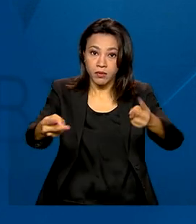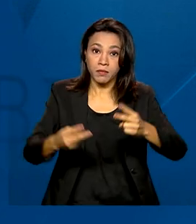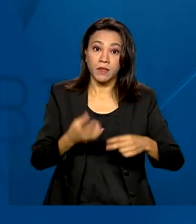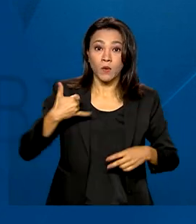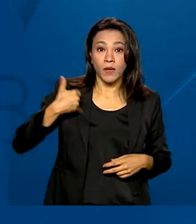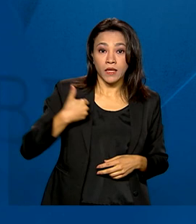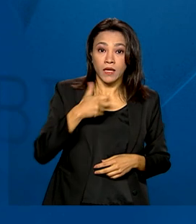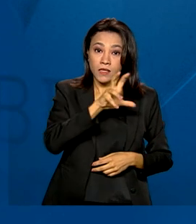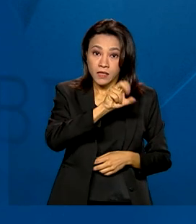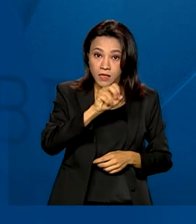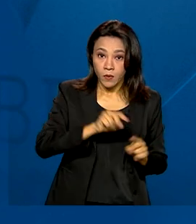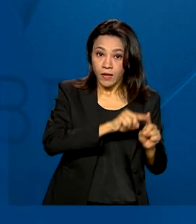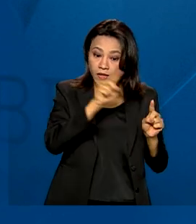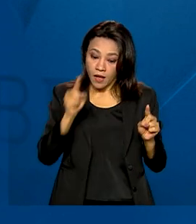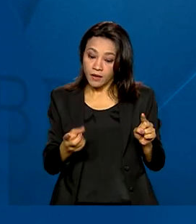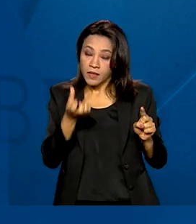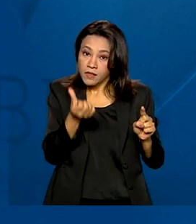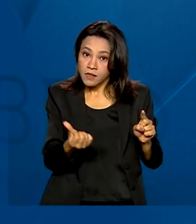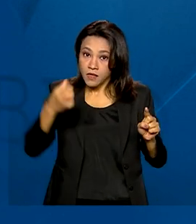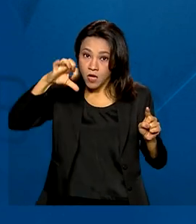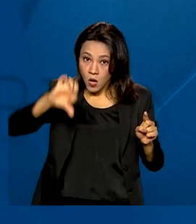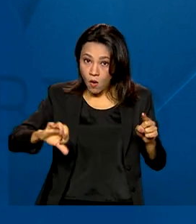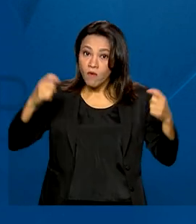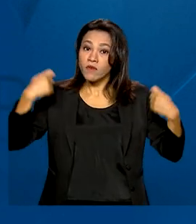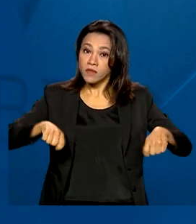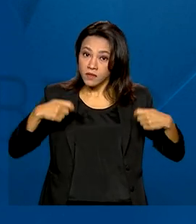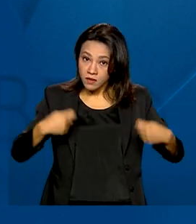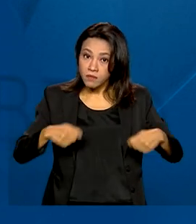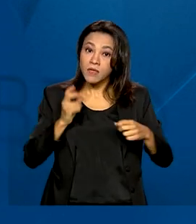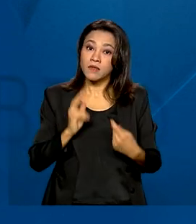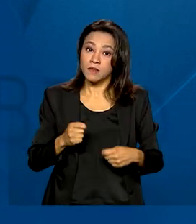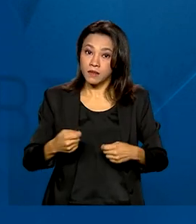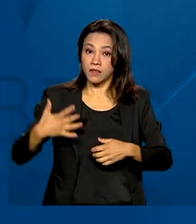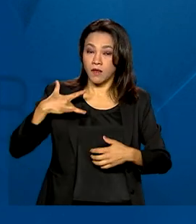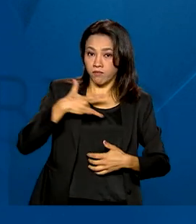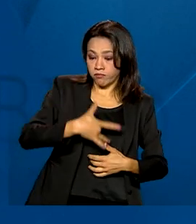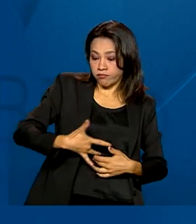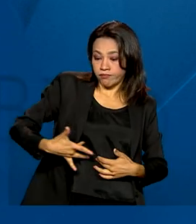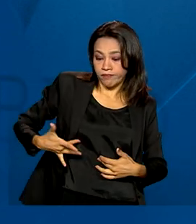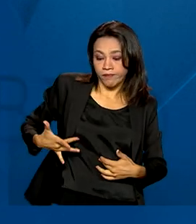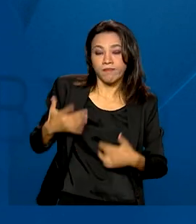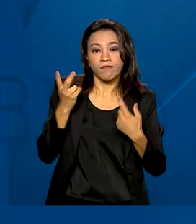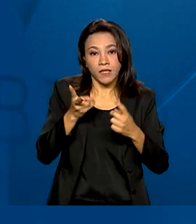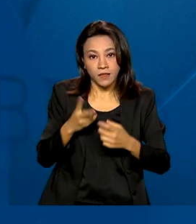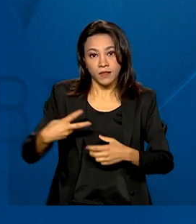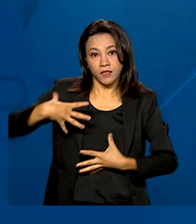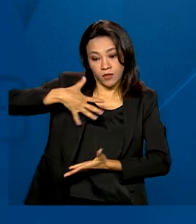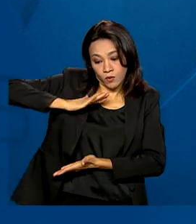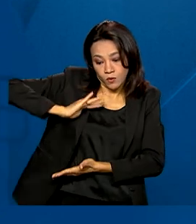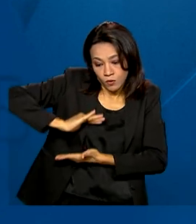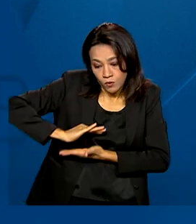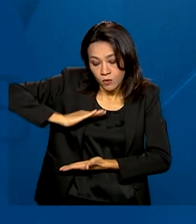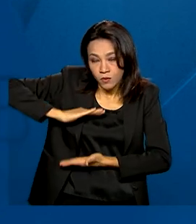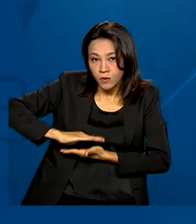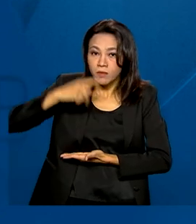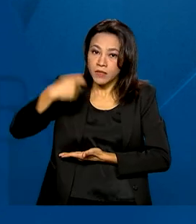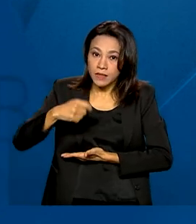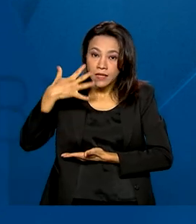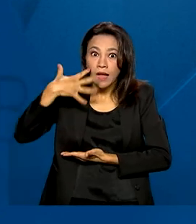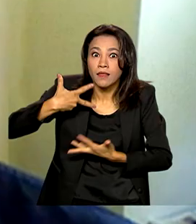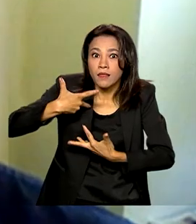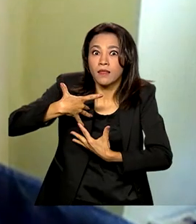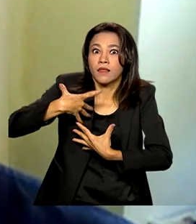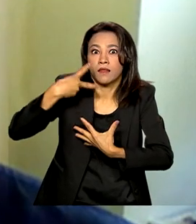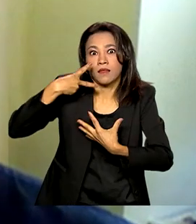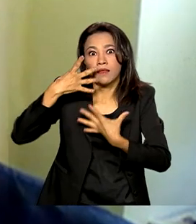69 anos façam mamografias de rotina. Em todas as idades, é preciso atenção aos sinais do